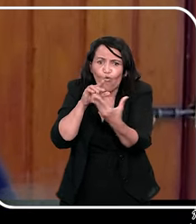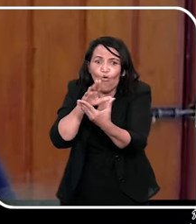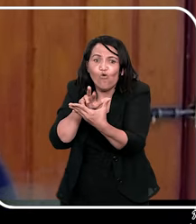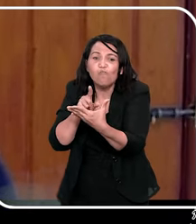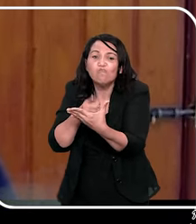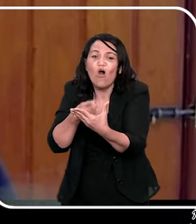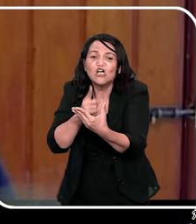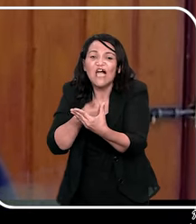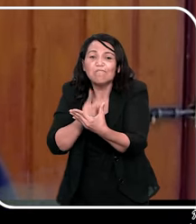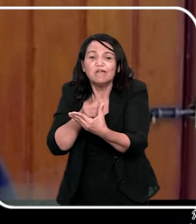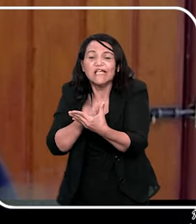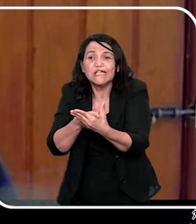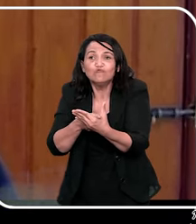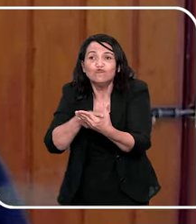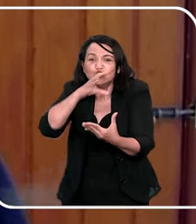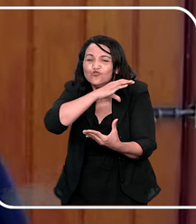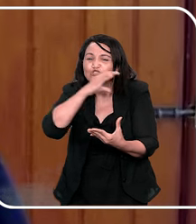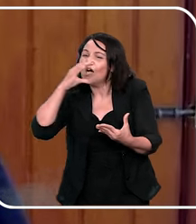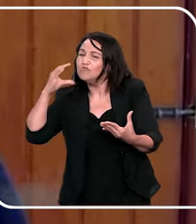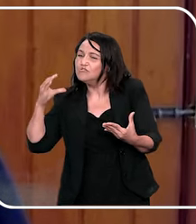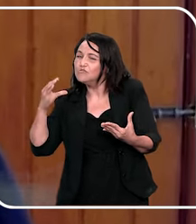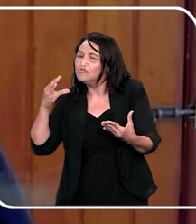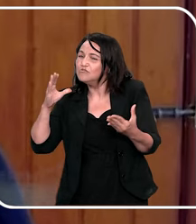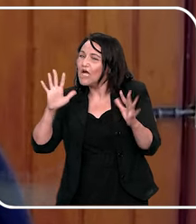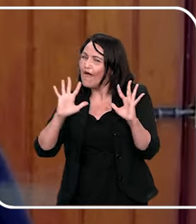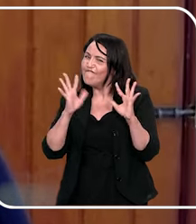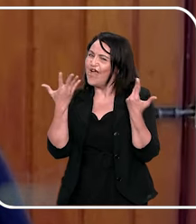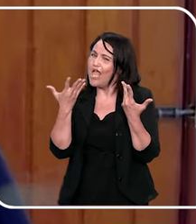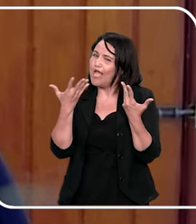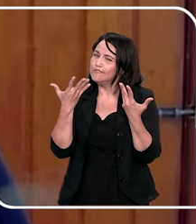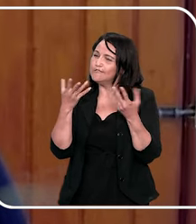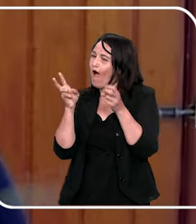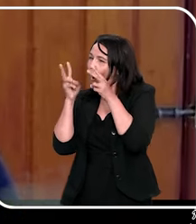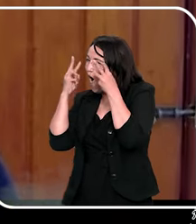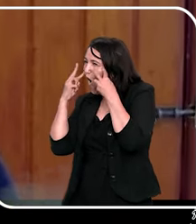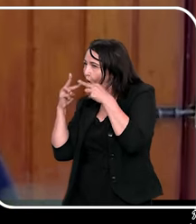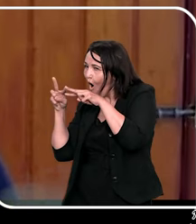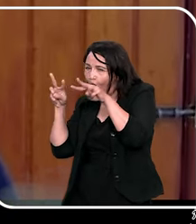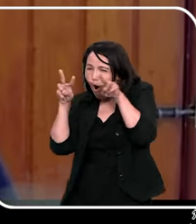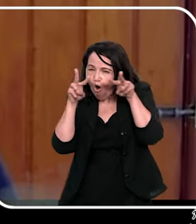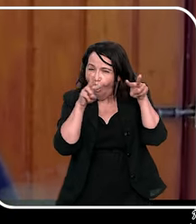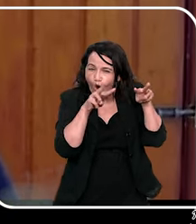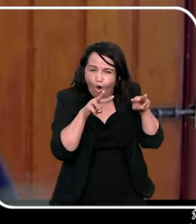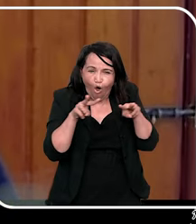dos adultos naquele Natal, naquela festa, aí eu já passo também assim,